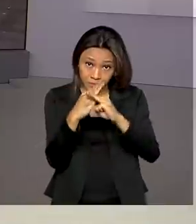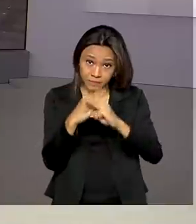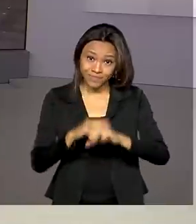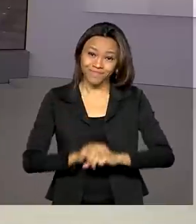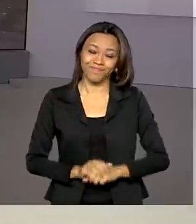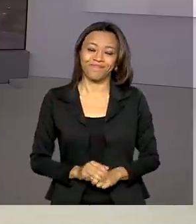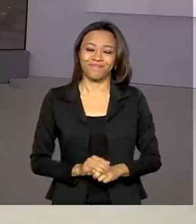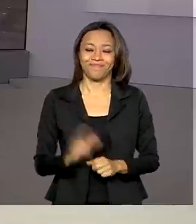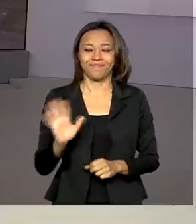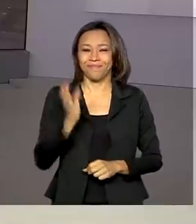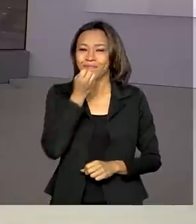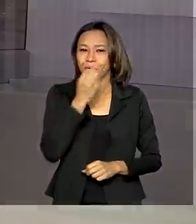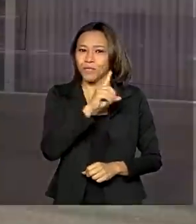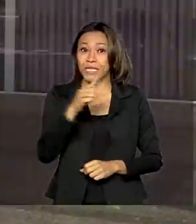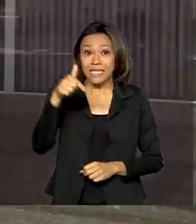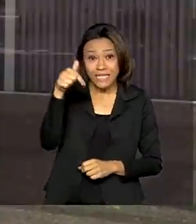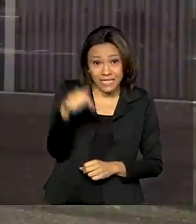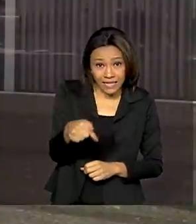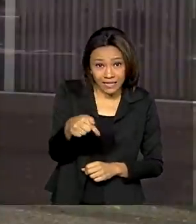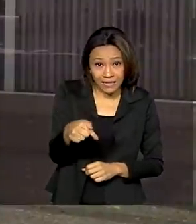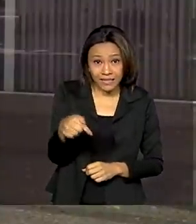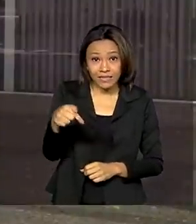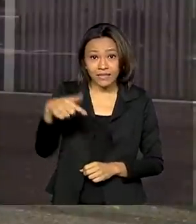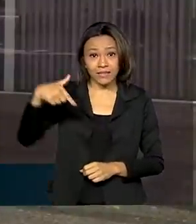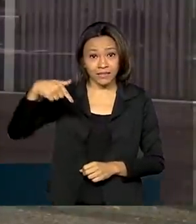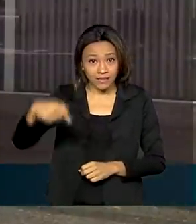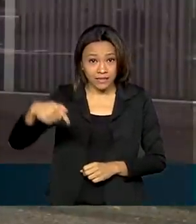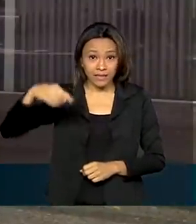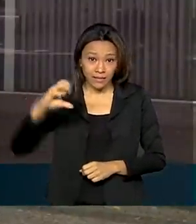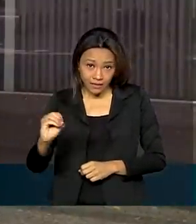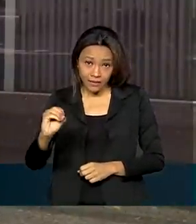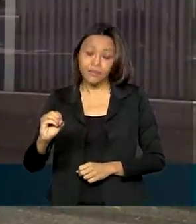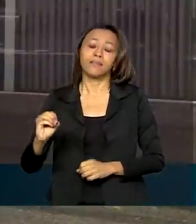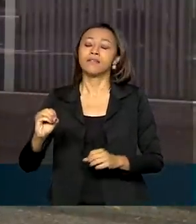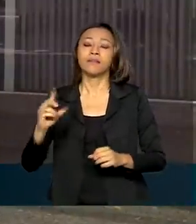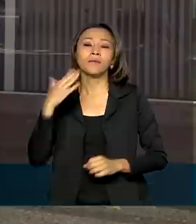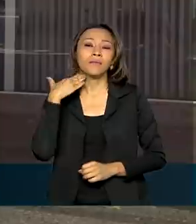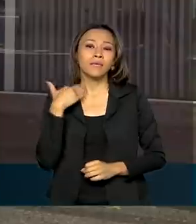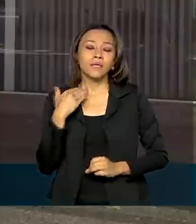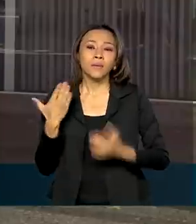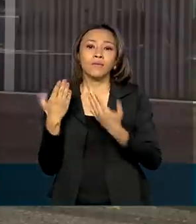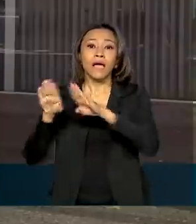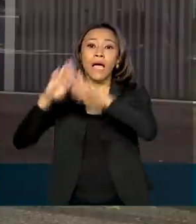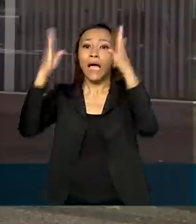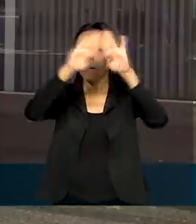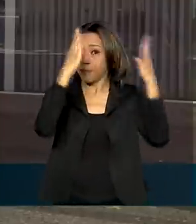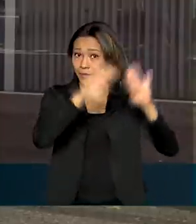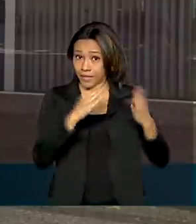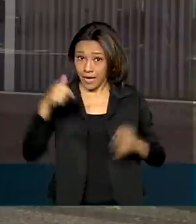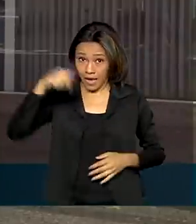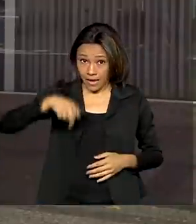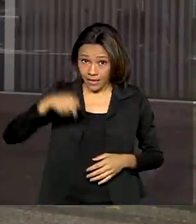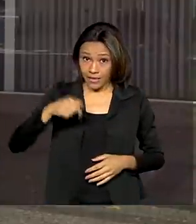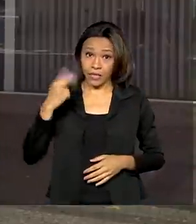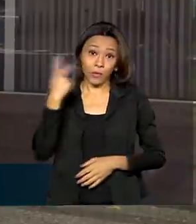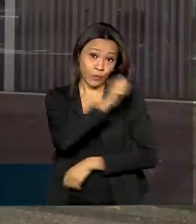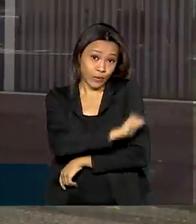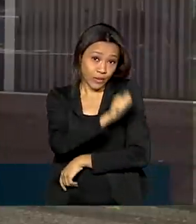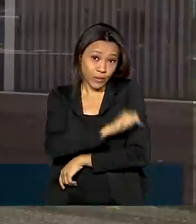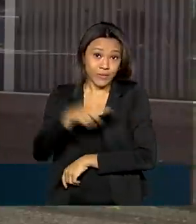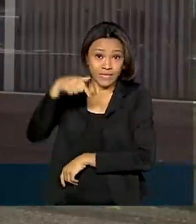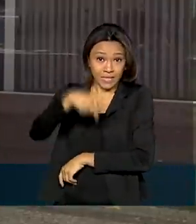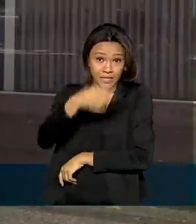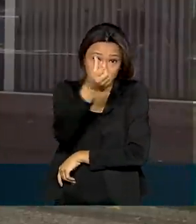Bom dia, Renata. 770 agências da Caixa vão abrir em todo o Brasil. Só aqui no Rio vão ser 76. Elas vão